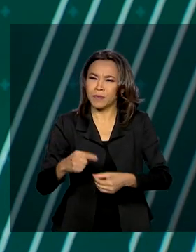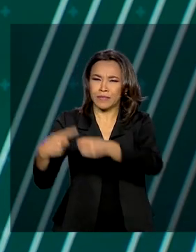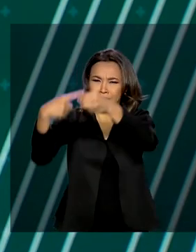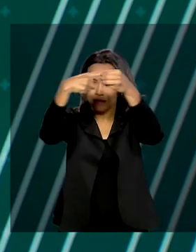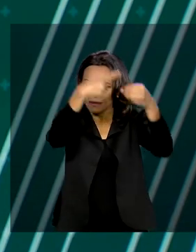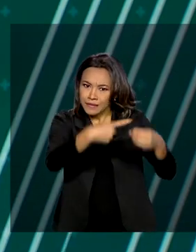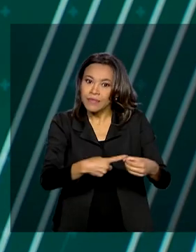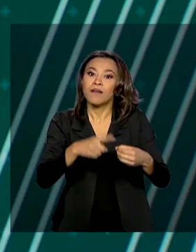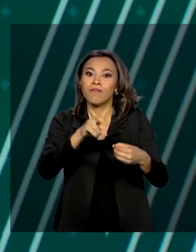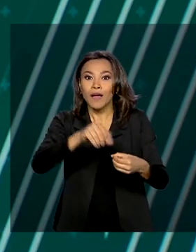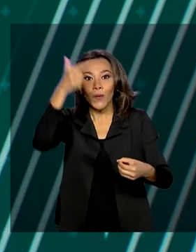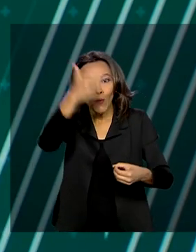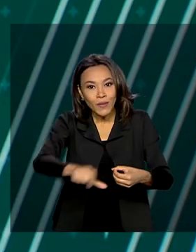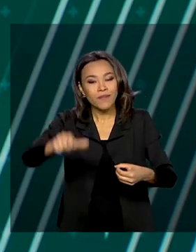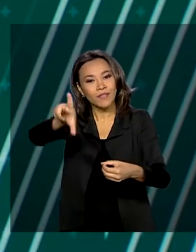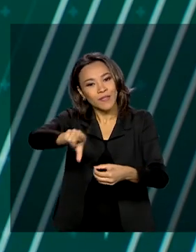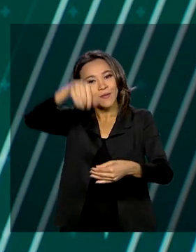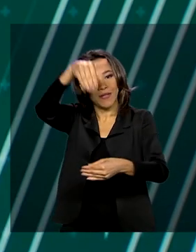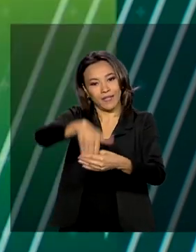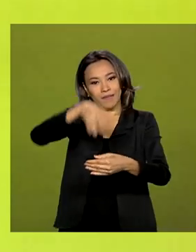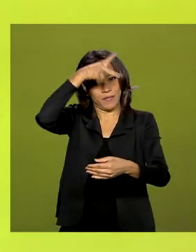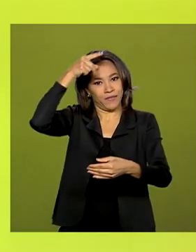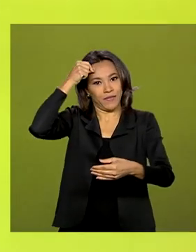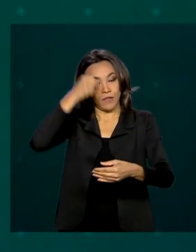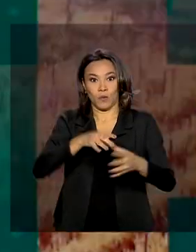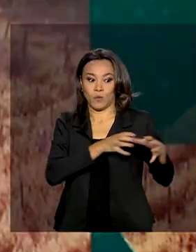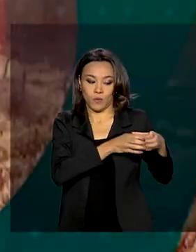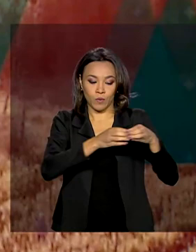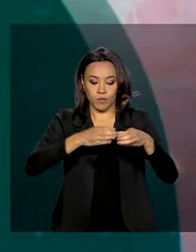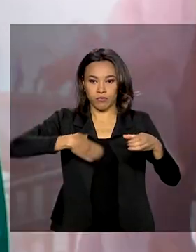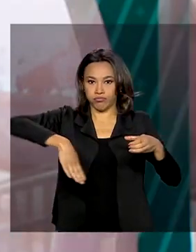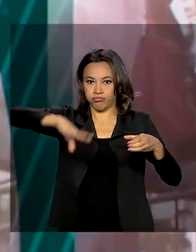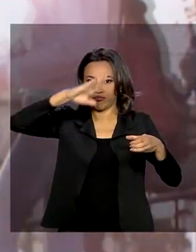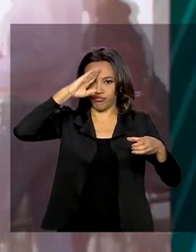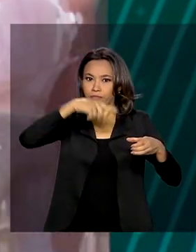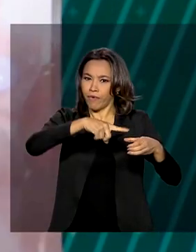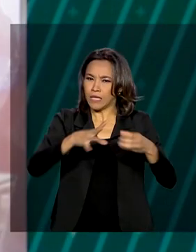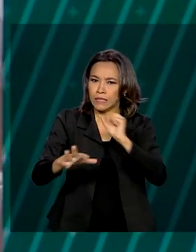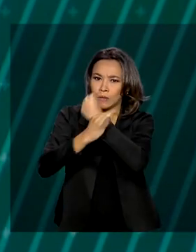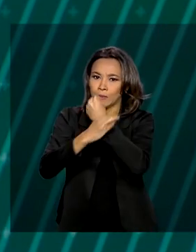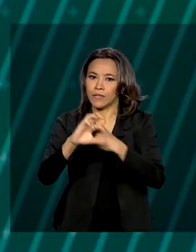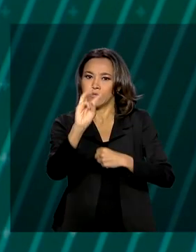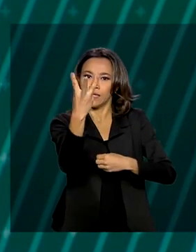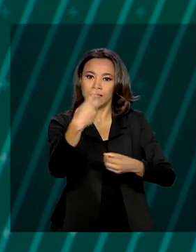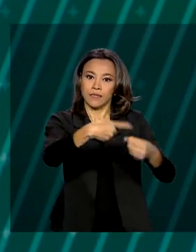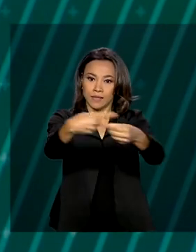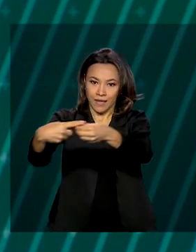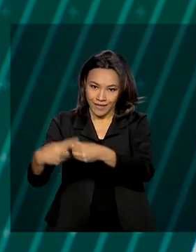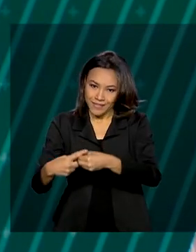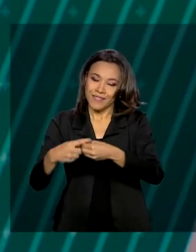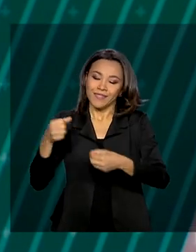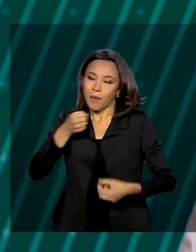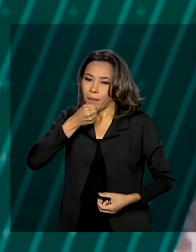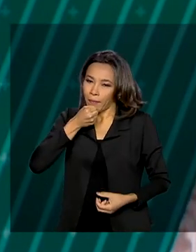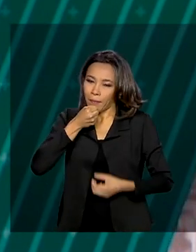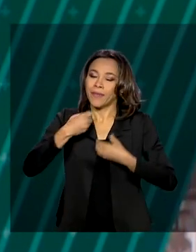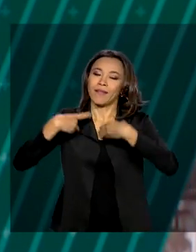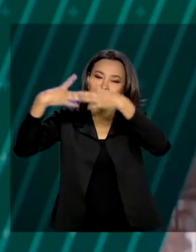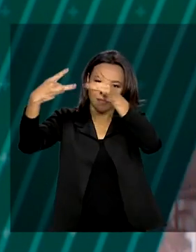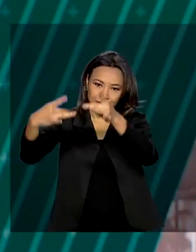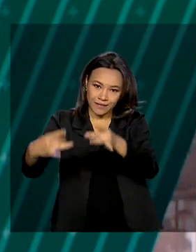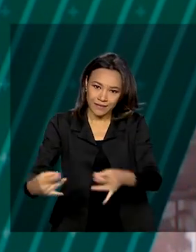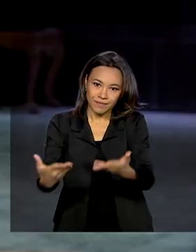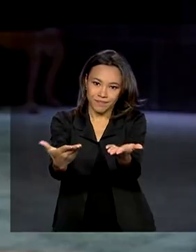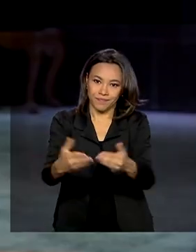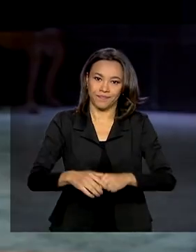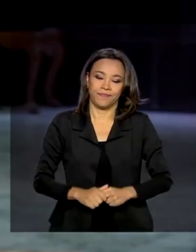eleger os prefeitos. E tropas federais devem garantir a segurança do pleito em três cidades. A repórter Selma Dias tem os detalhes para a gente.